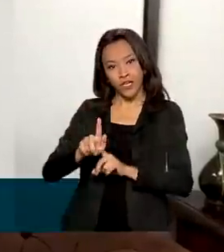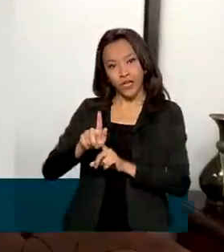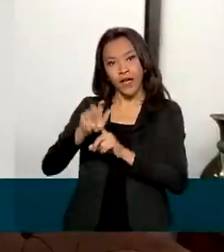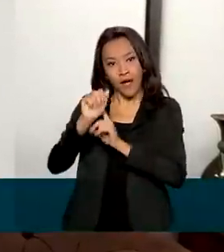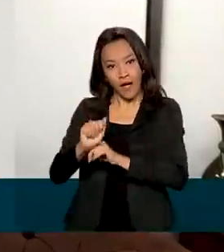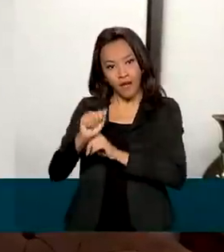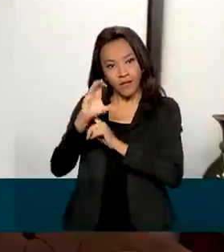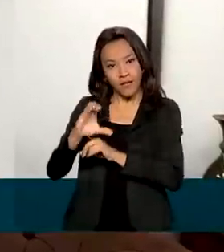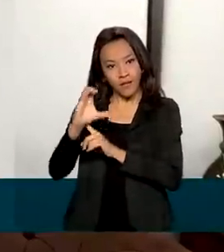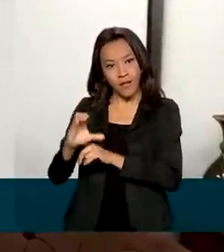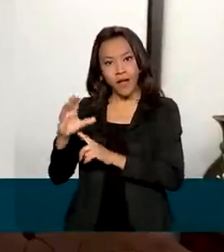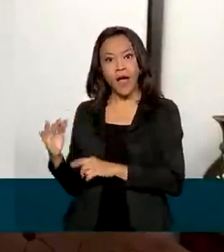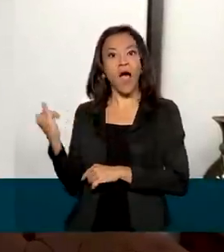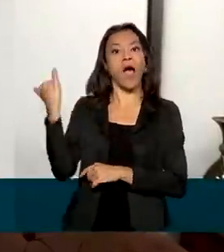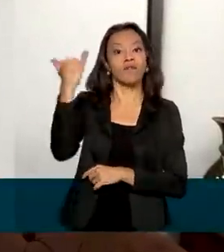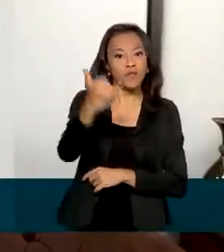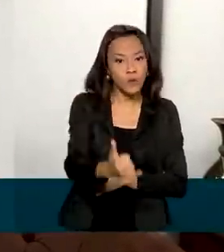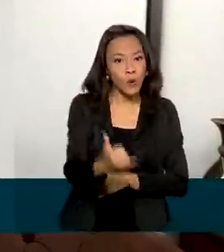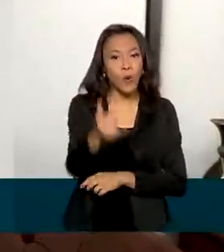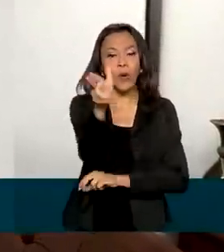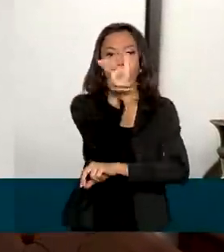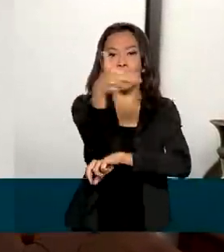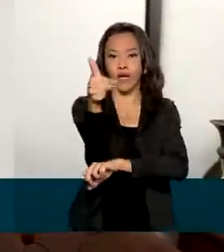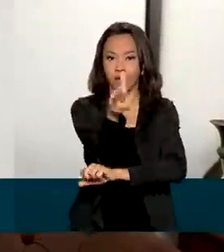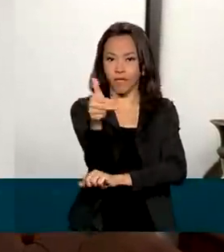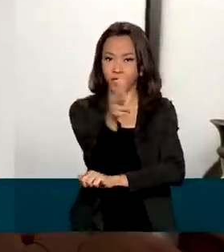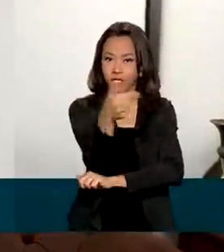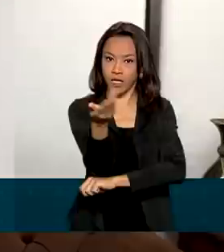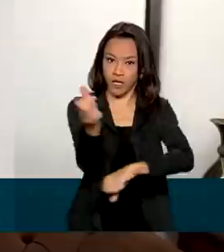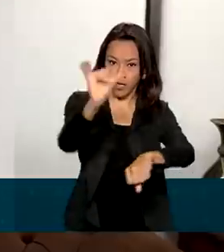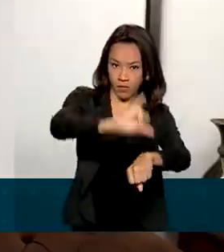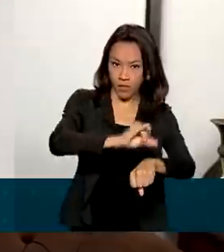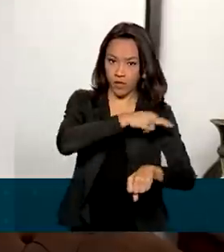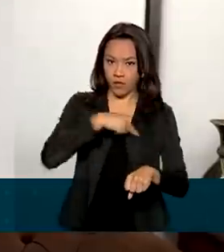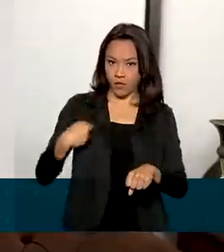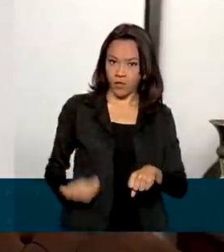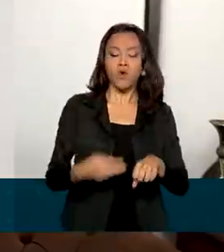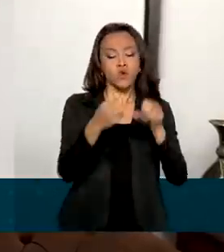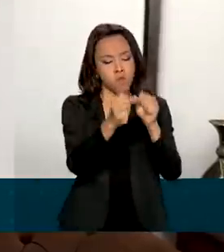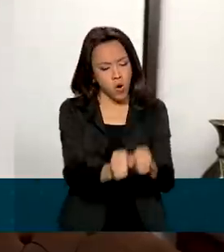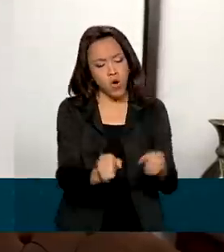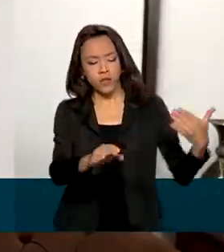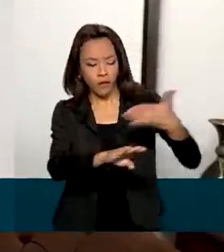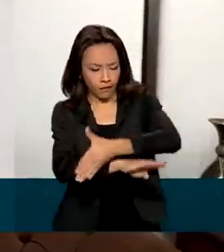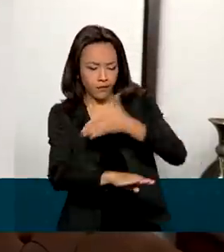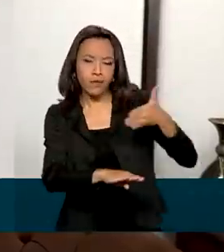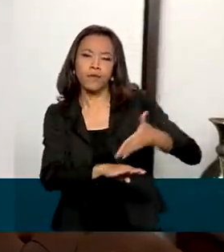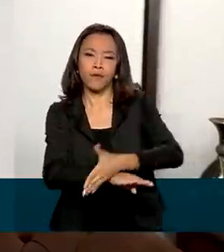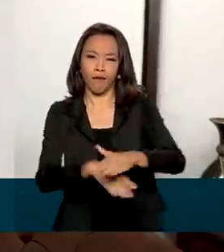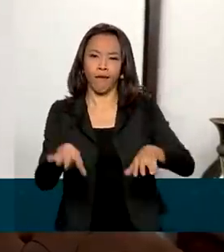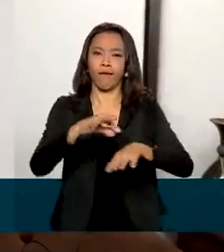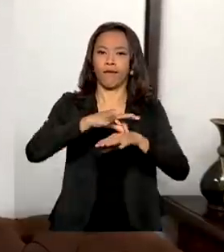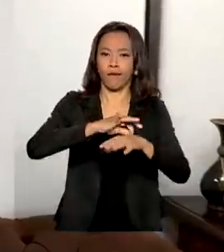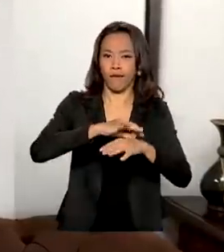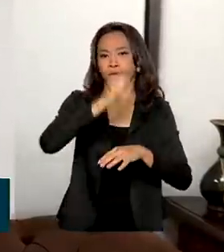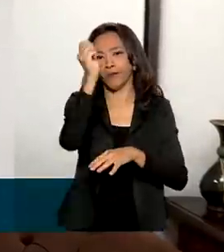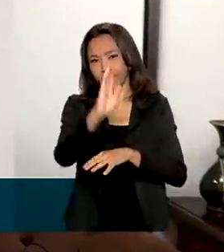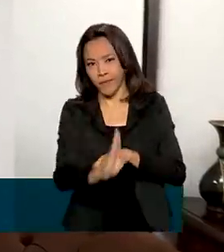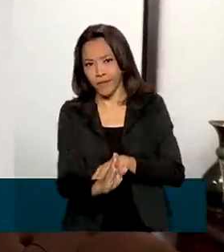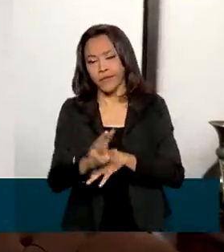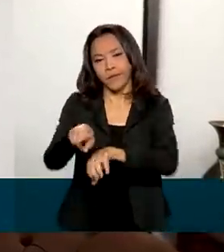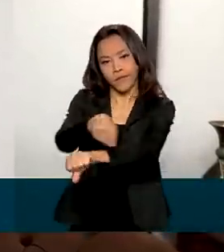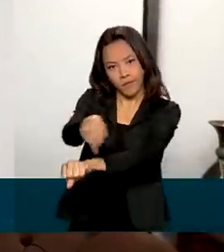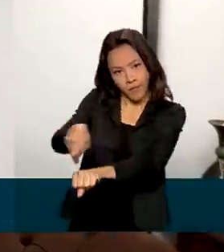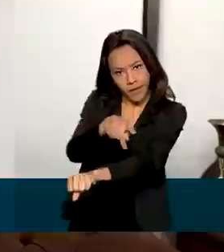nossa embaixada em Pequim a autorização para a entrada dos containers de carne brasileira com o